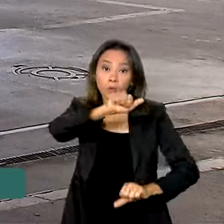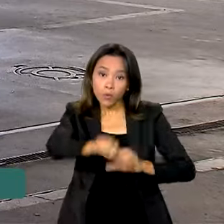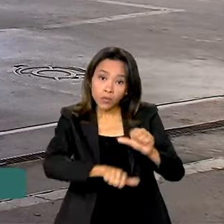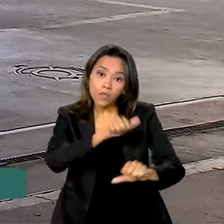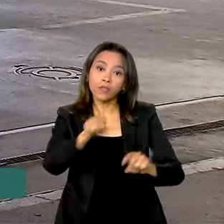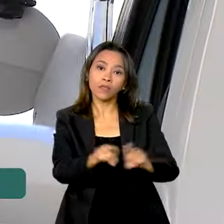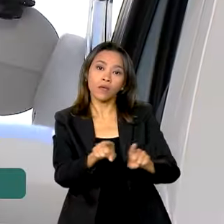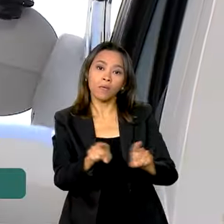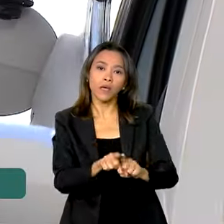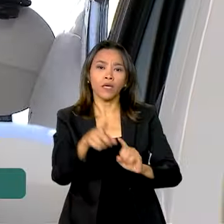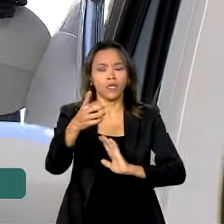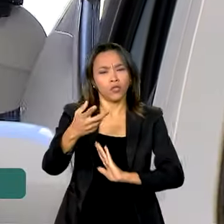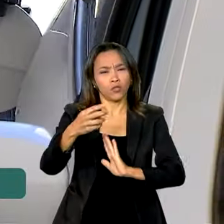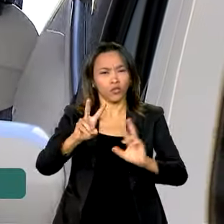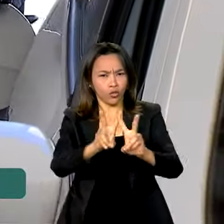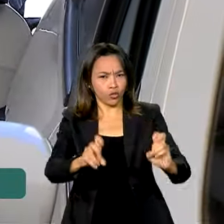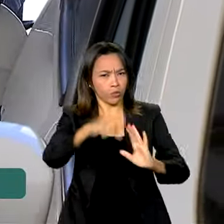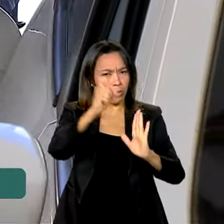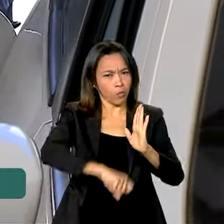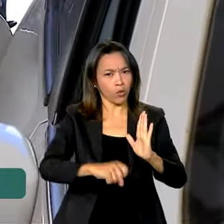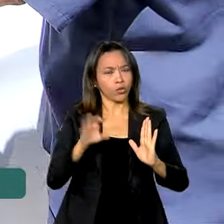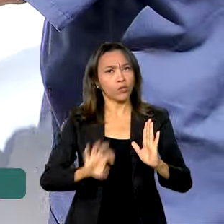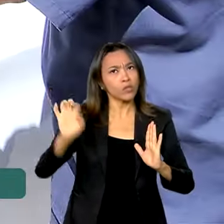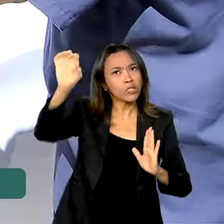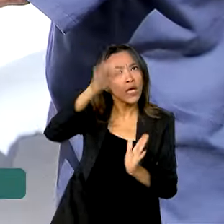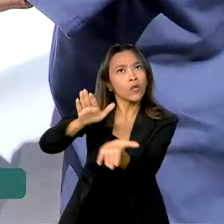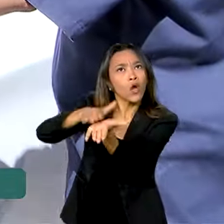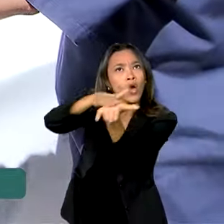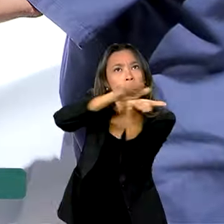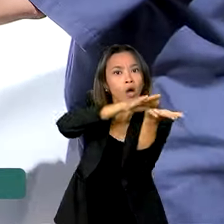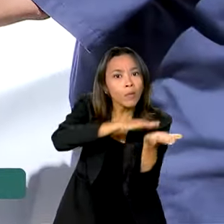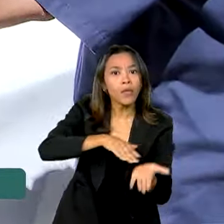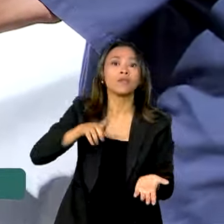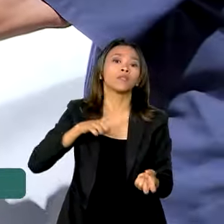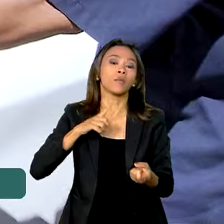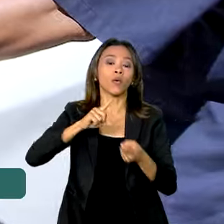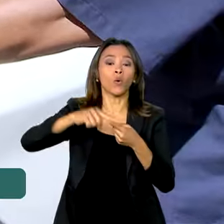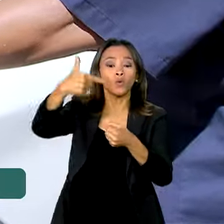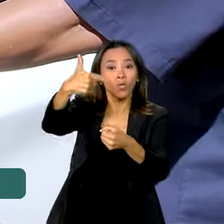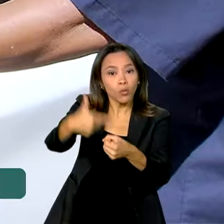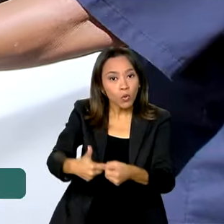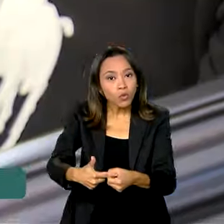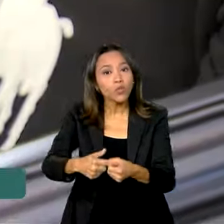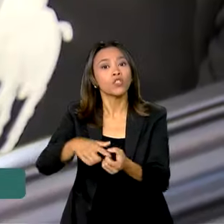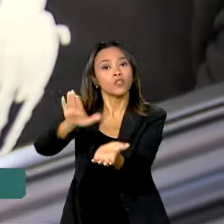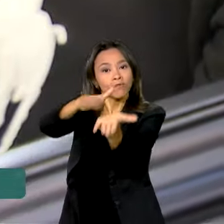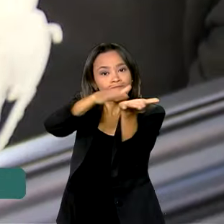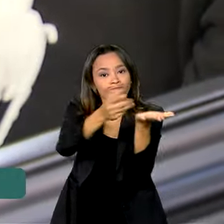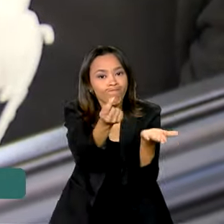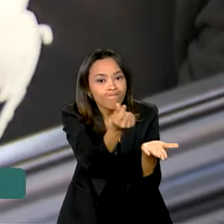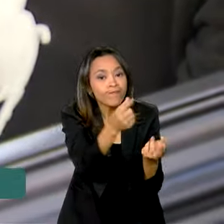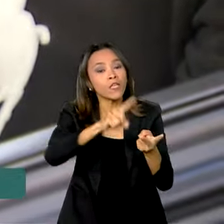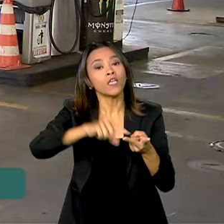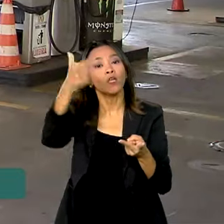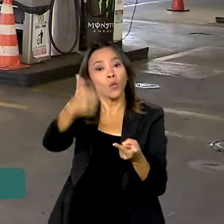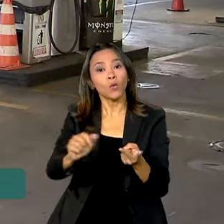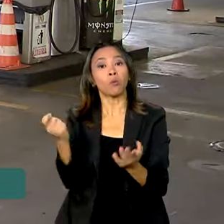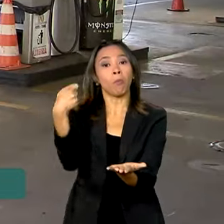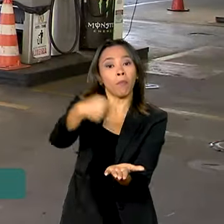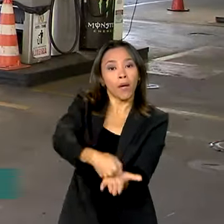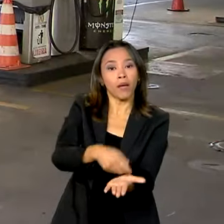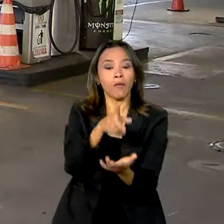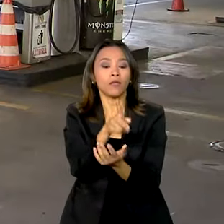concedidos aos estados, a mudança também da tributação dos combustíveis e a limitação no pagamento de precatórios,